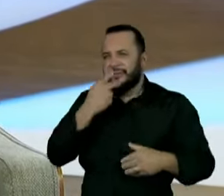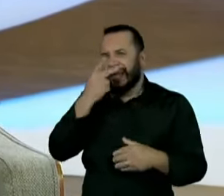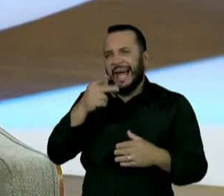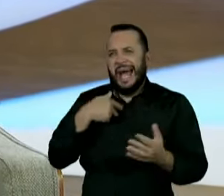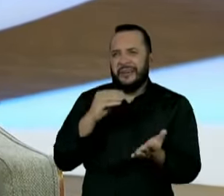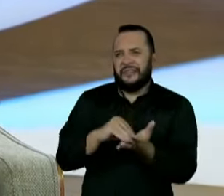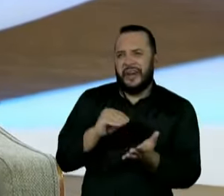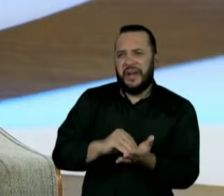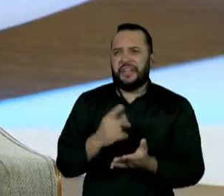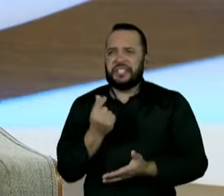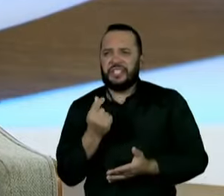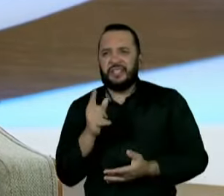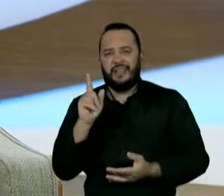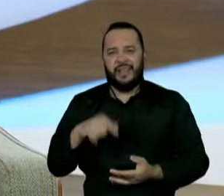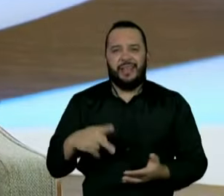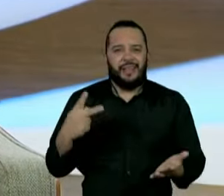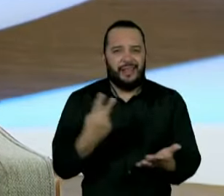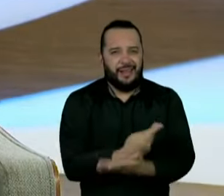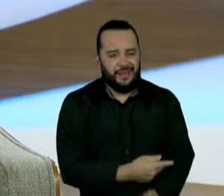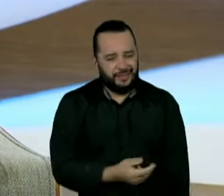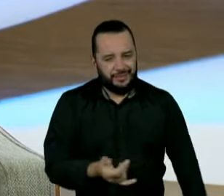é um equívoco.